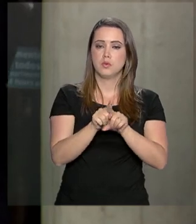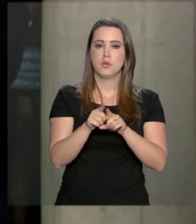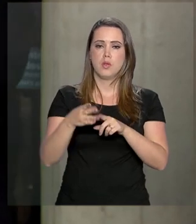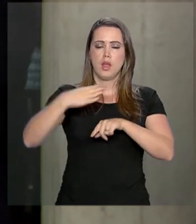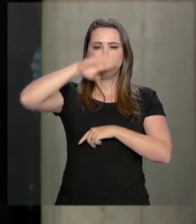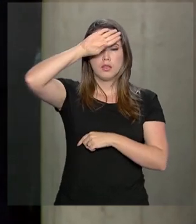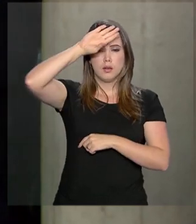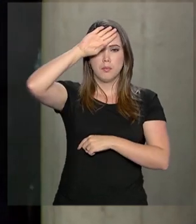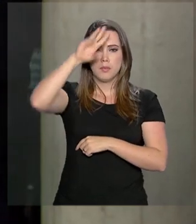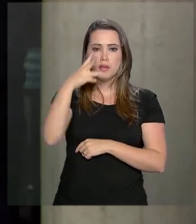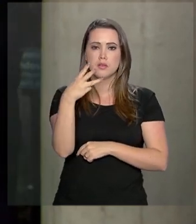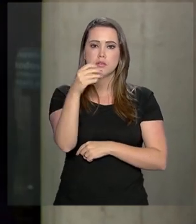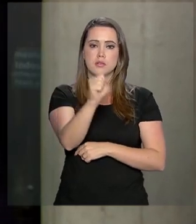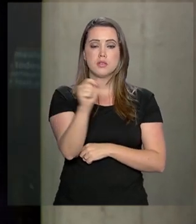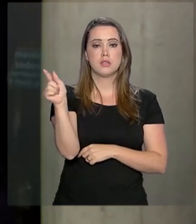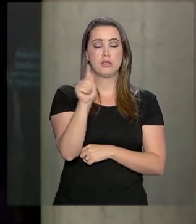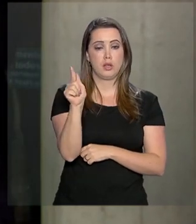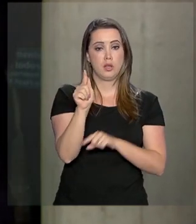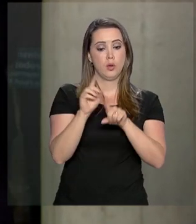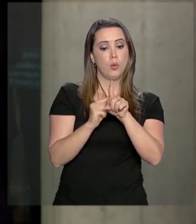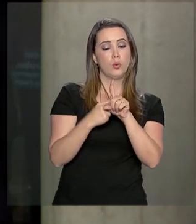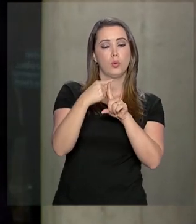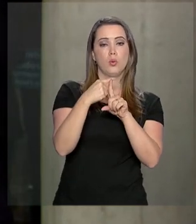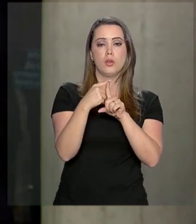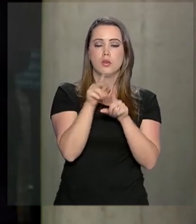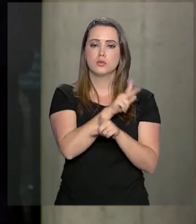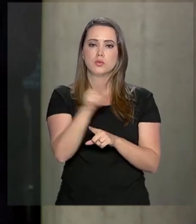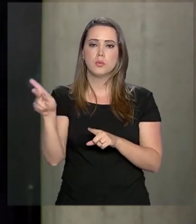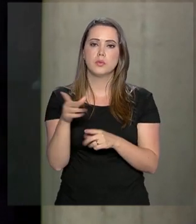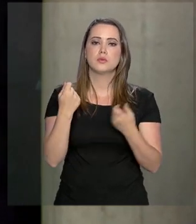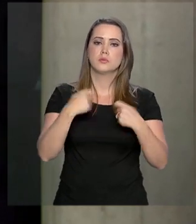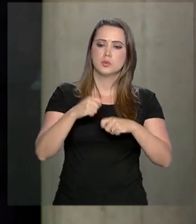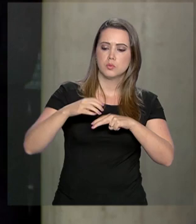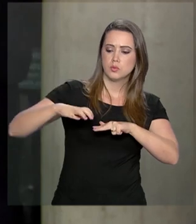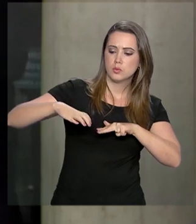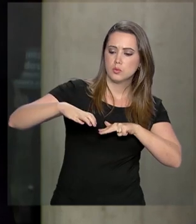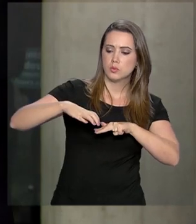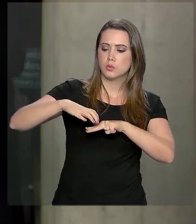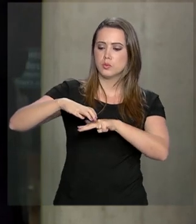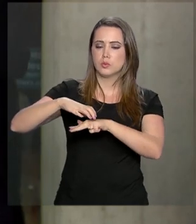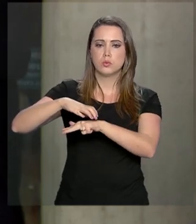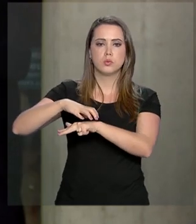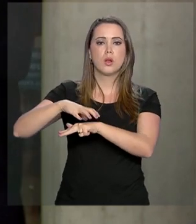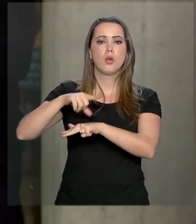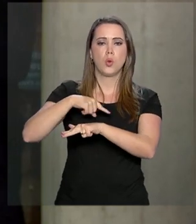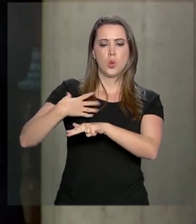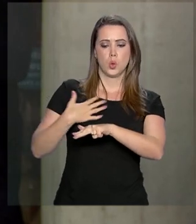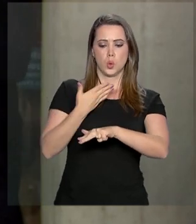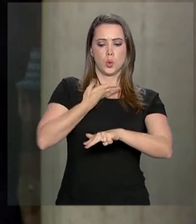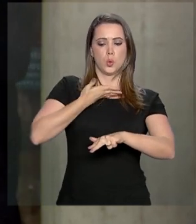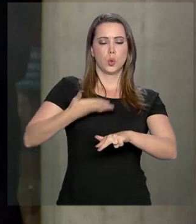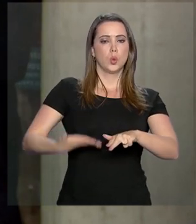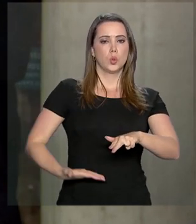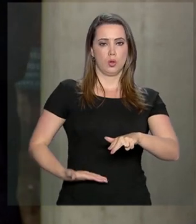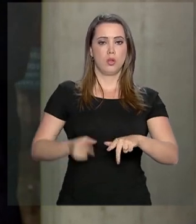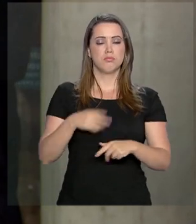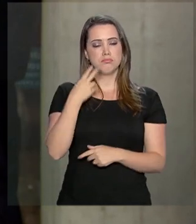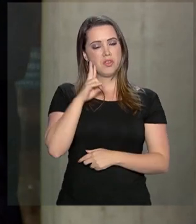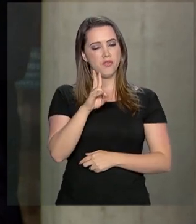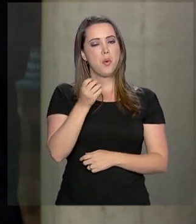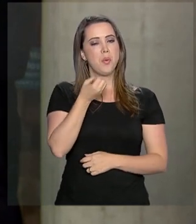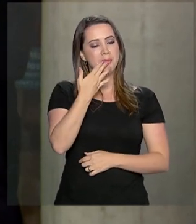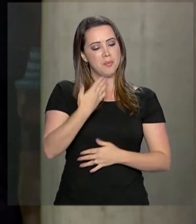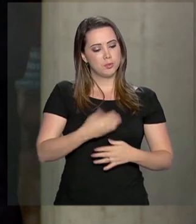a temperatura chegou a 38 graus. O presidente foi submetido a uma tomografia de tórax e abdômen e evidenciou boa